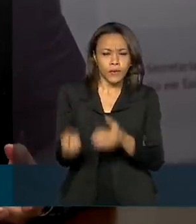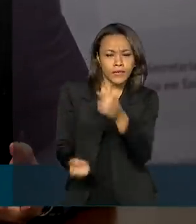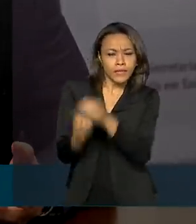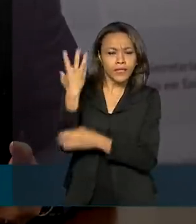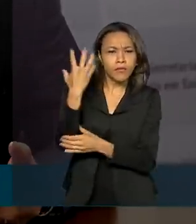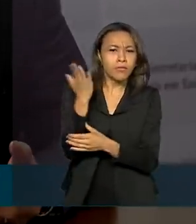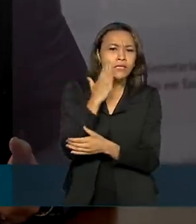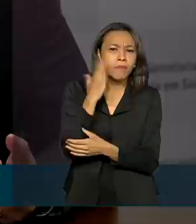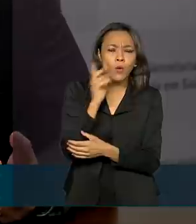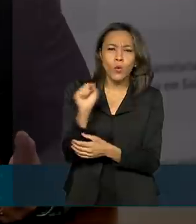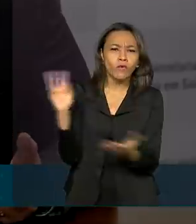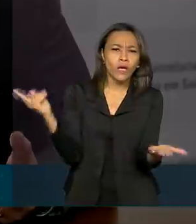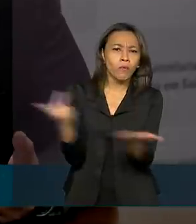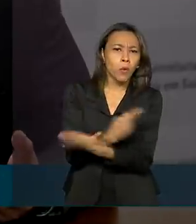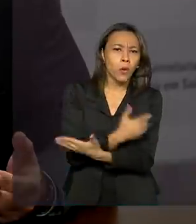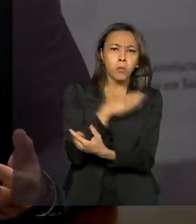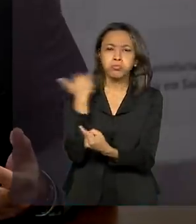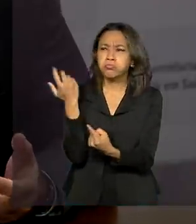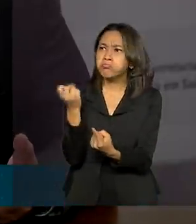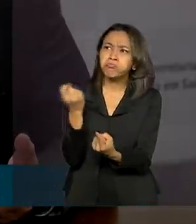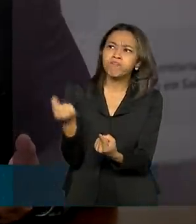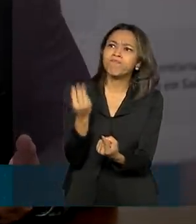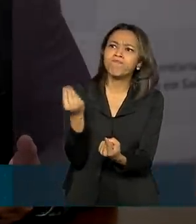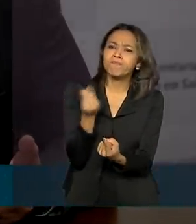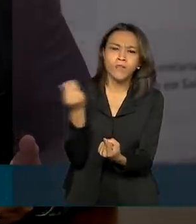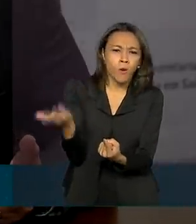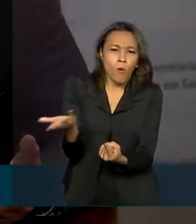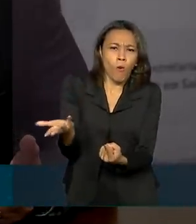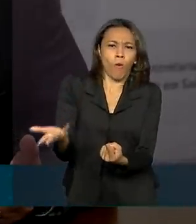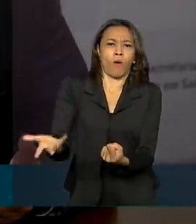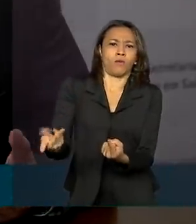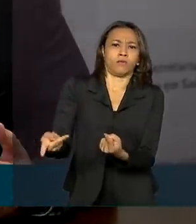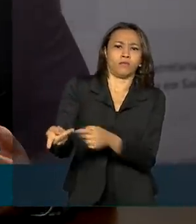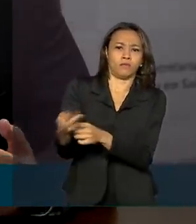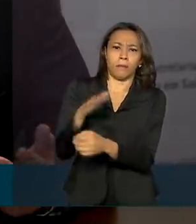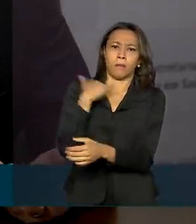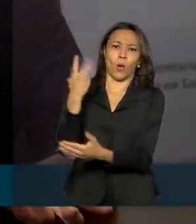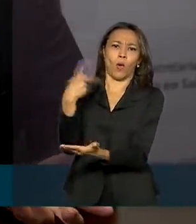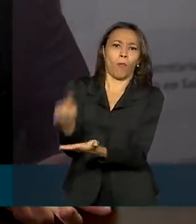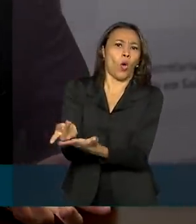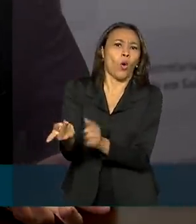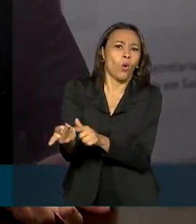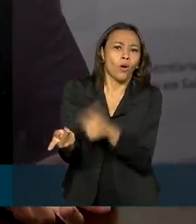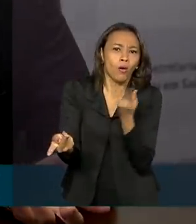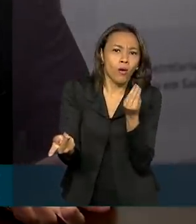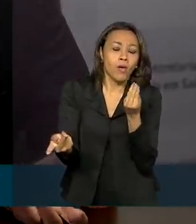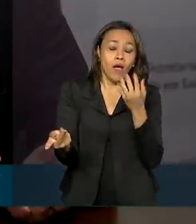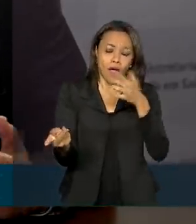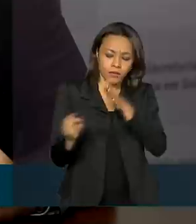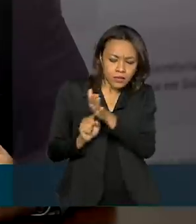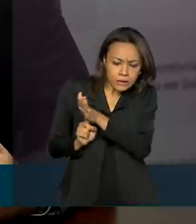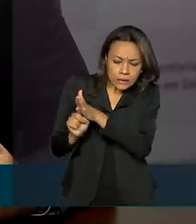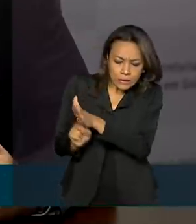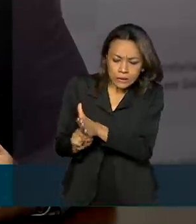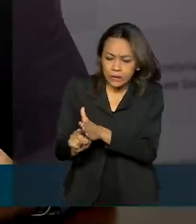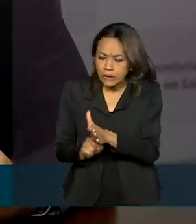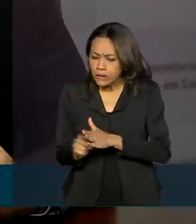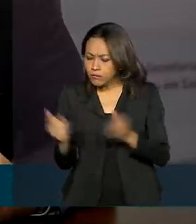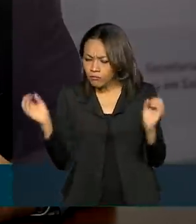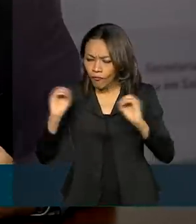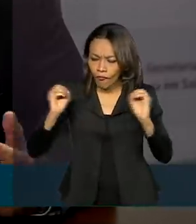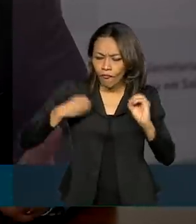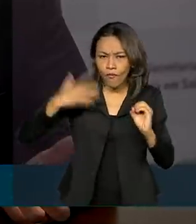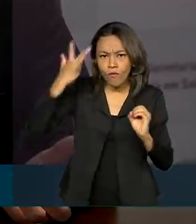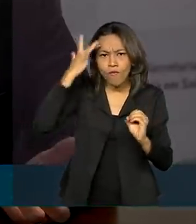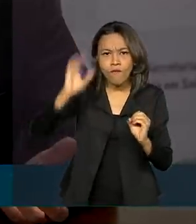a causa da morte, eu vou entender cada vez mais aqueles casos que estavam sem diagnóstico,